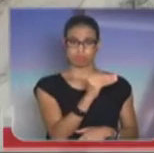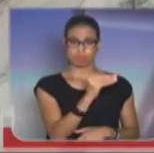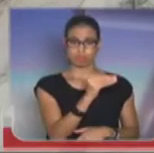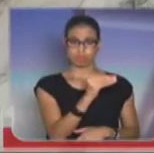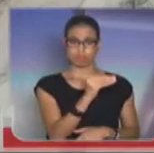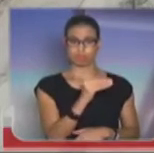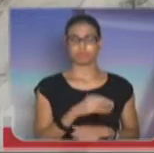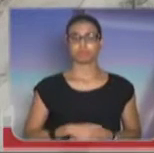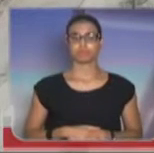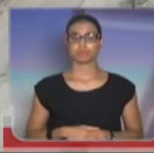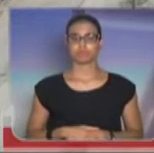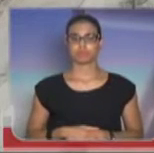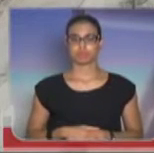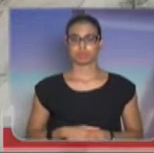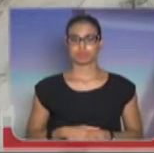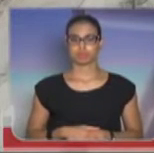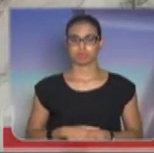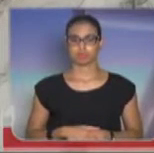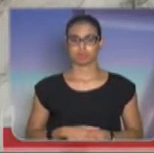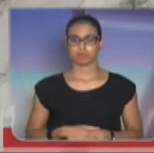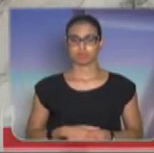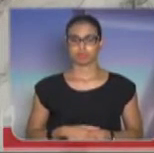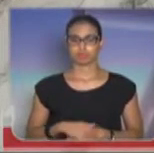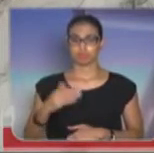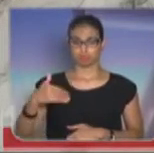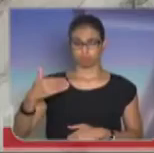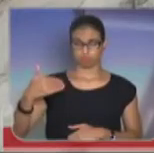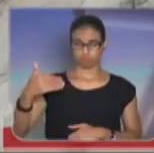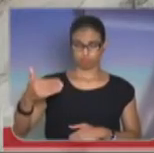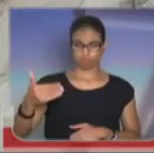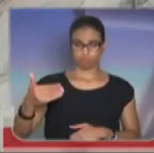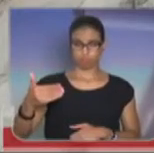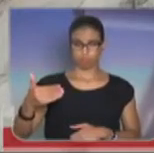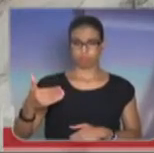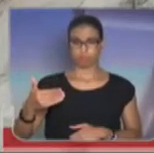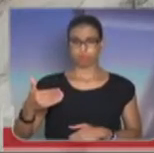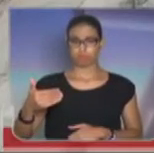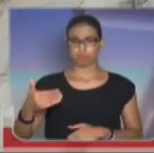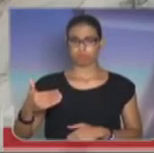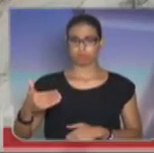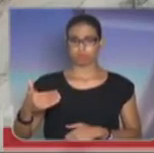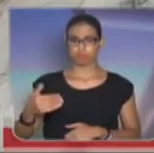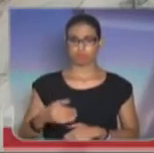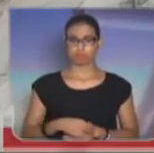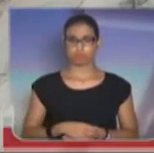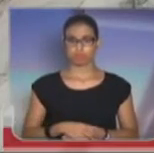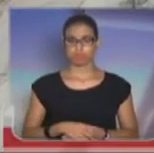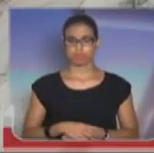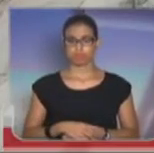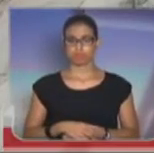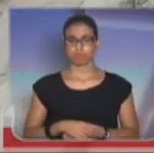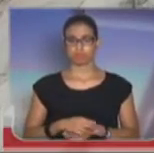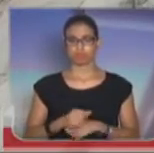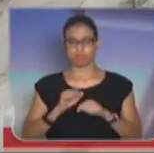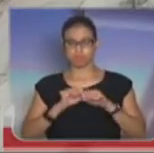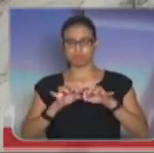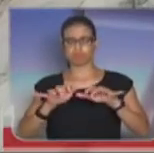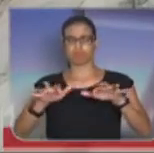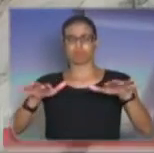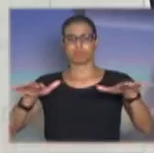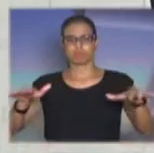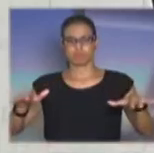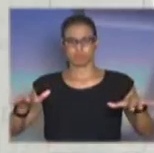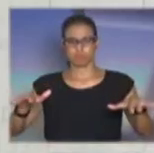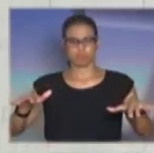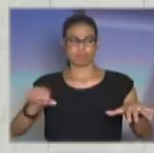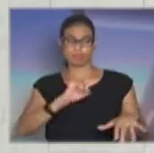um tipo, uma ramificação que ganha quando a polícia deixa